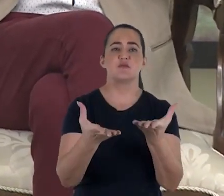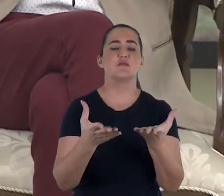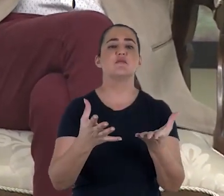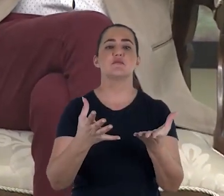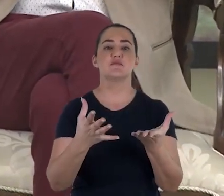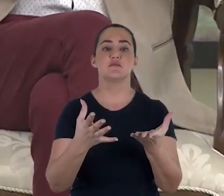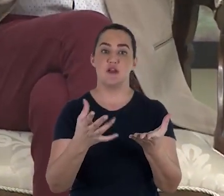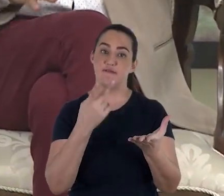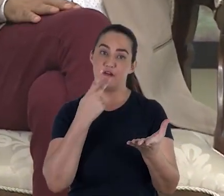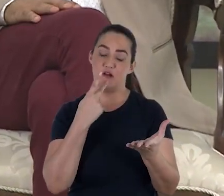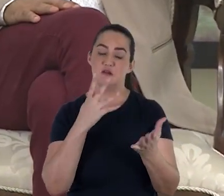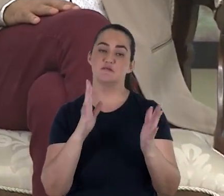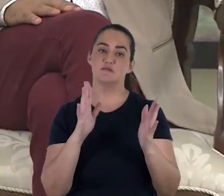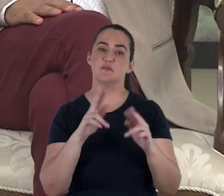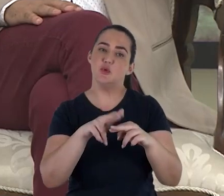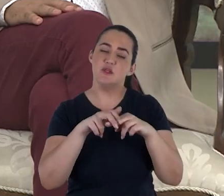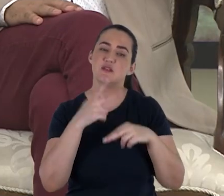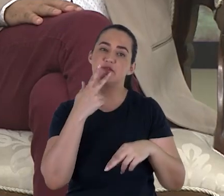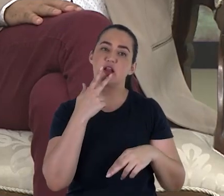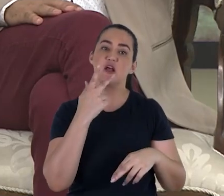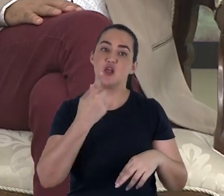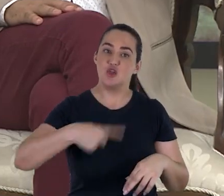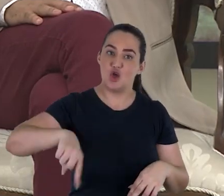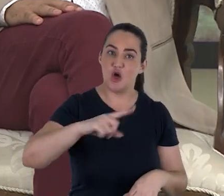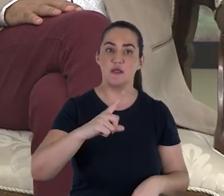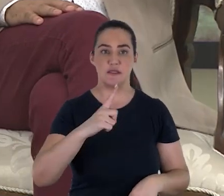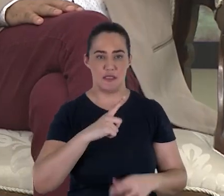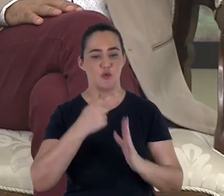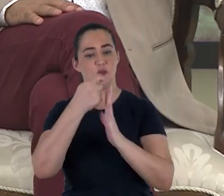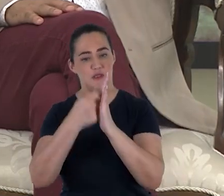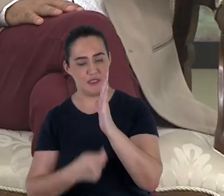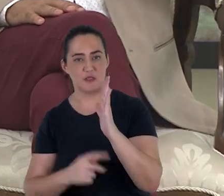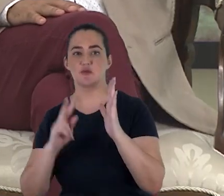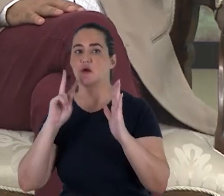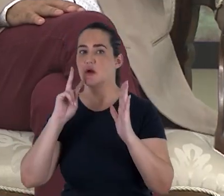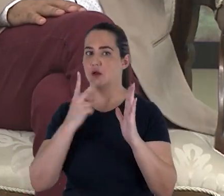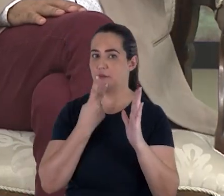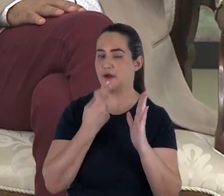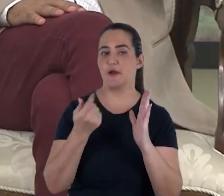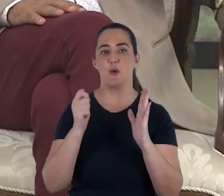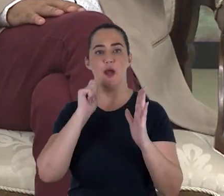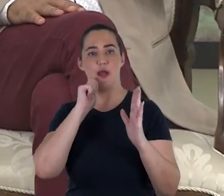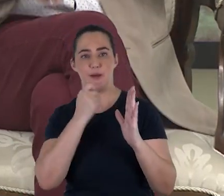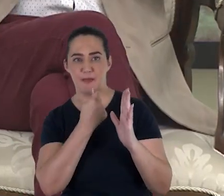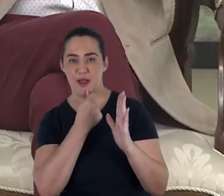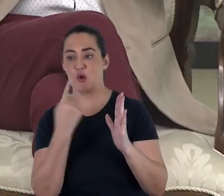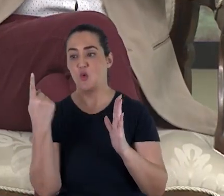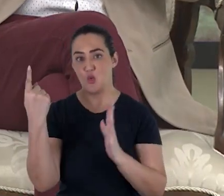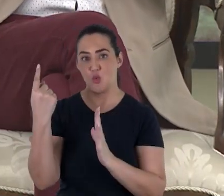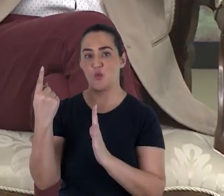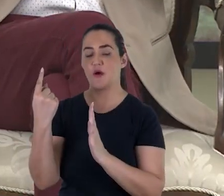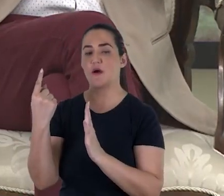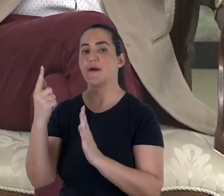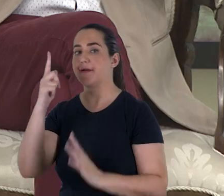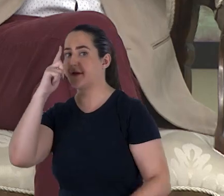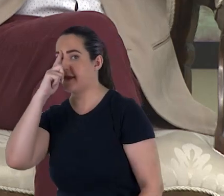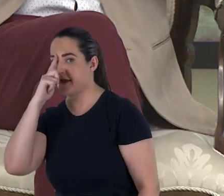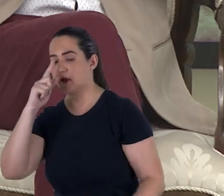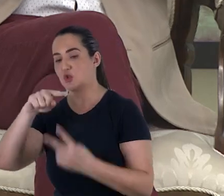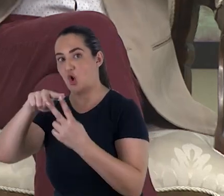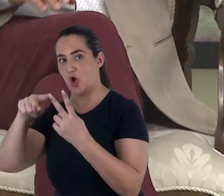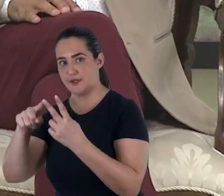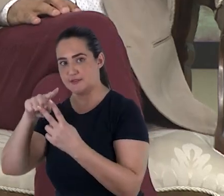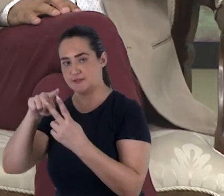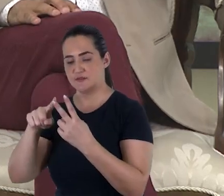para o livro de Daniel. Ele sugeria que embora tenhamos um texto hebraico, aramaico e duas versões em grego, a de Teodócio e a